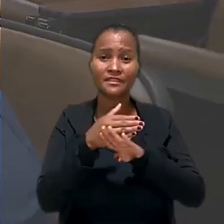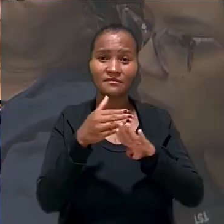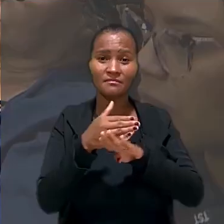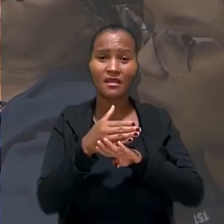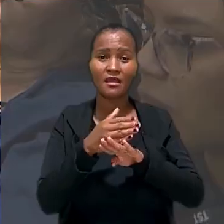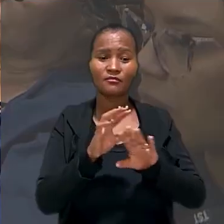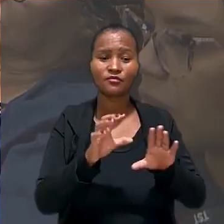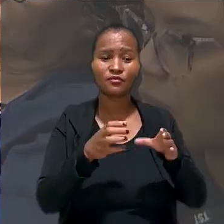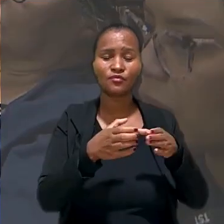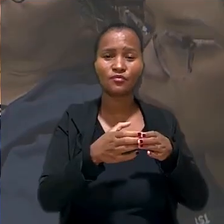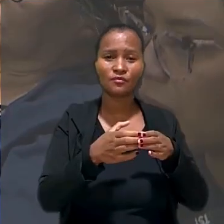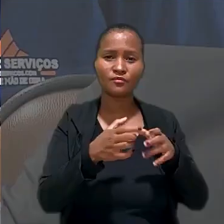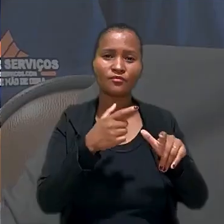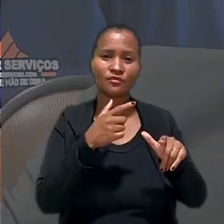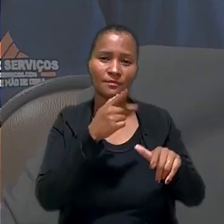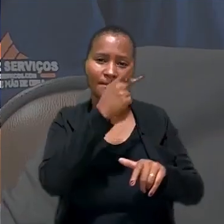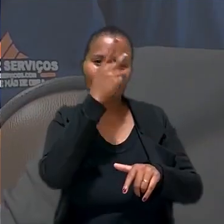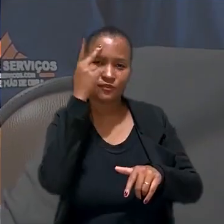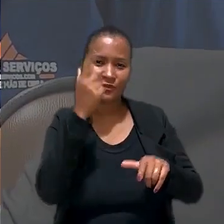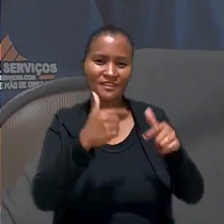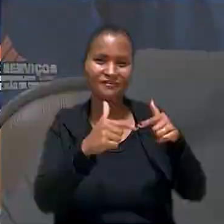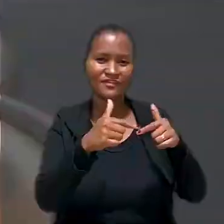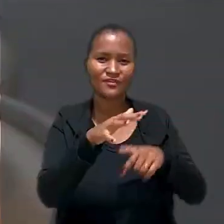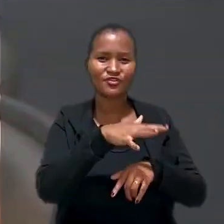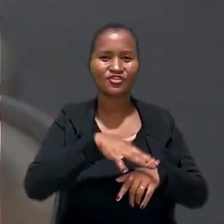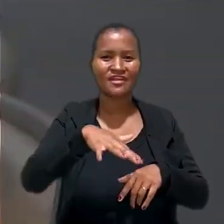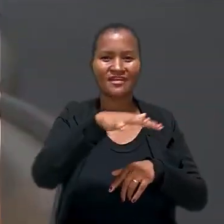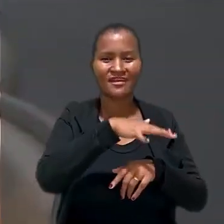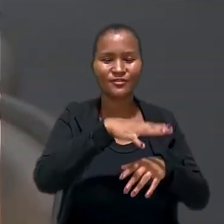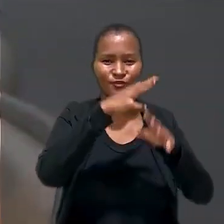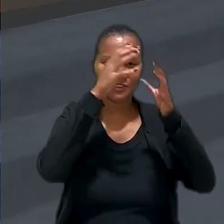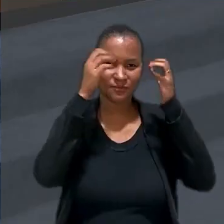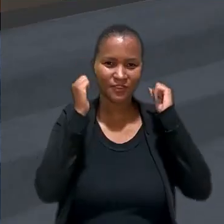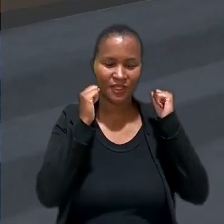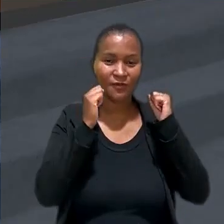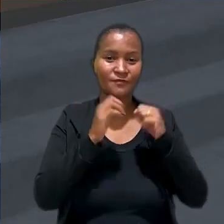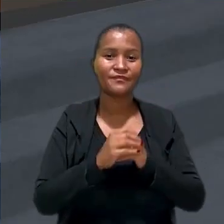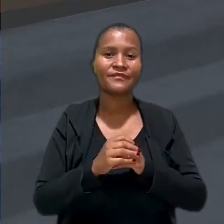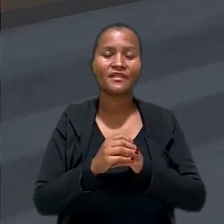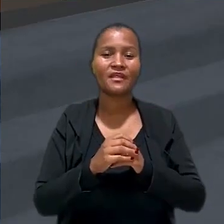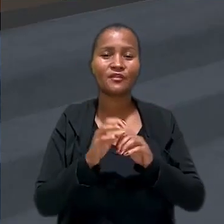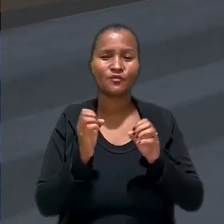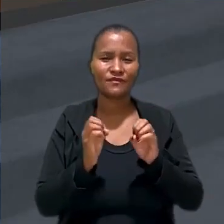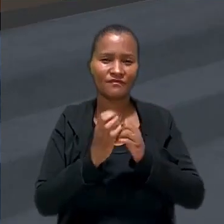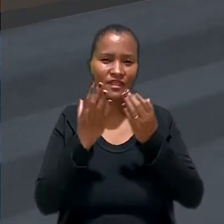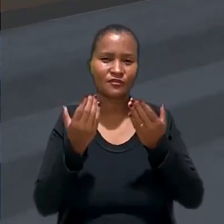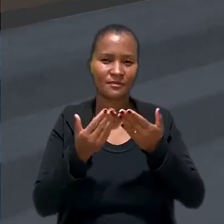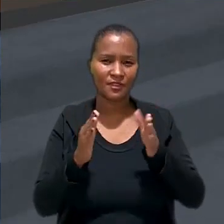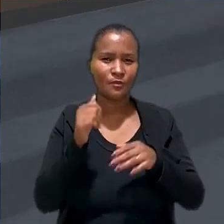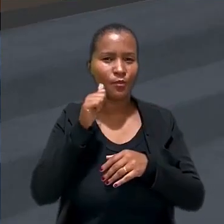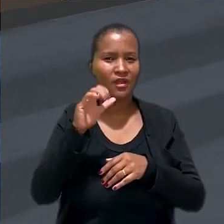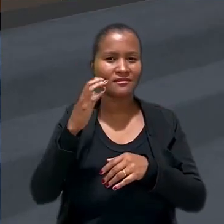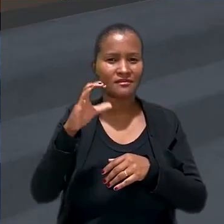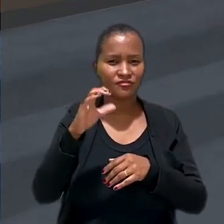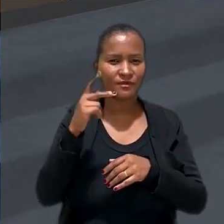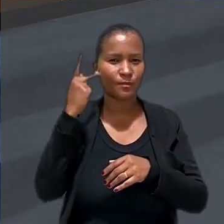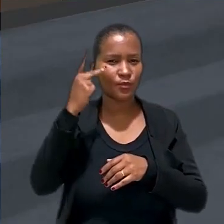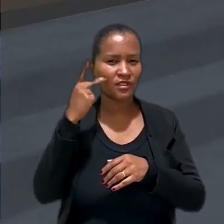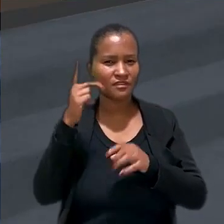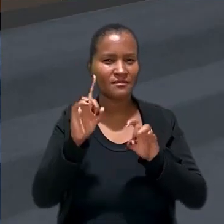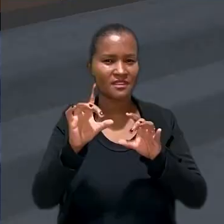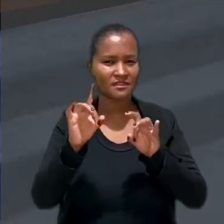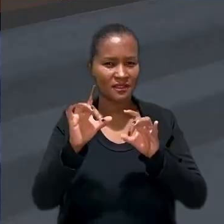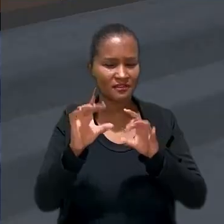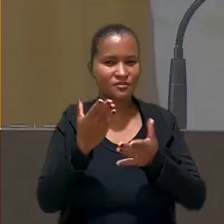presente uma parte dos prestadores de serviços gerais do tribunal. Na conferência de abertura, a cientista política